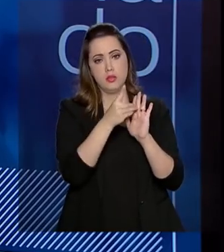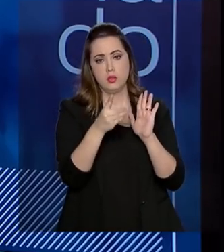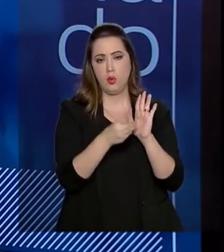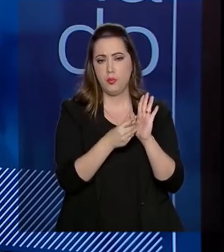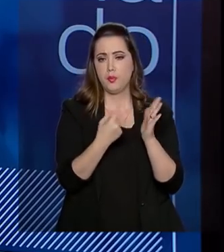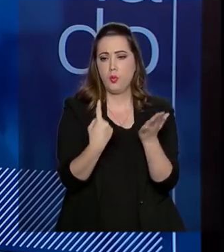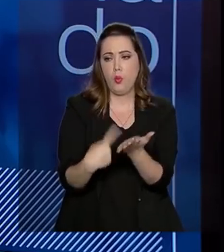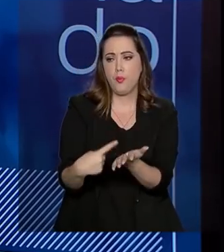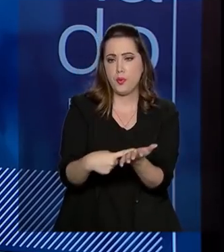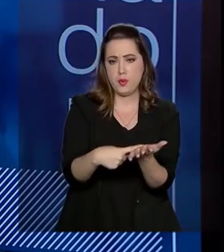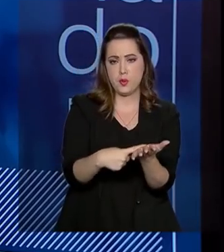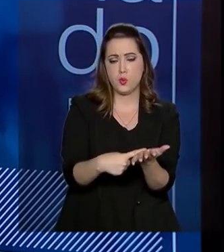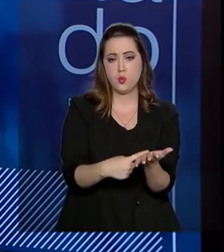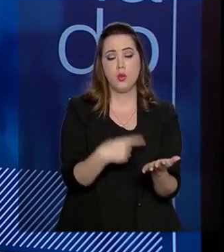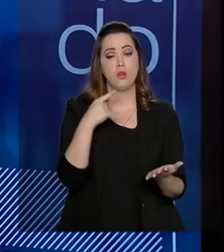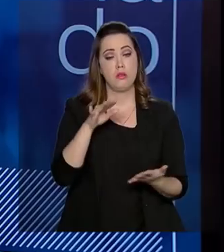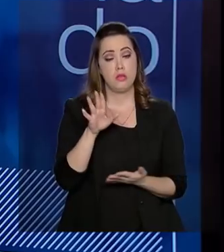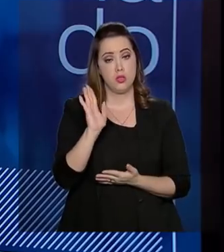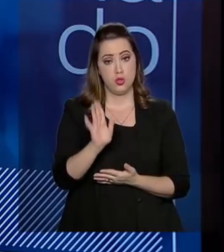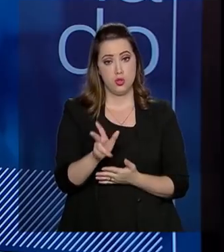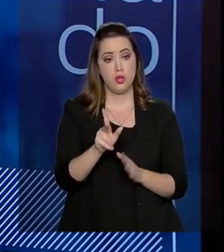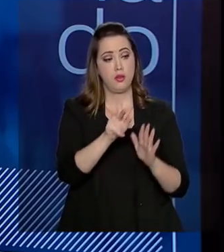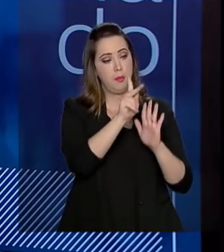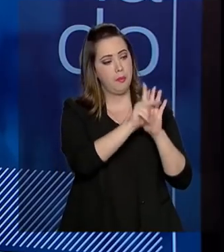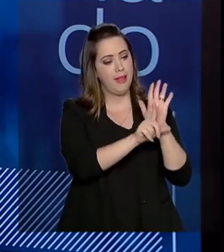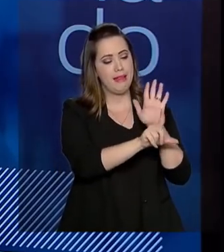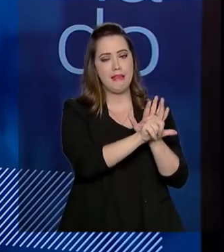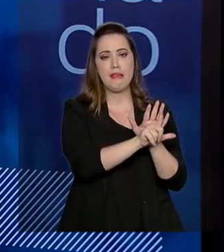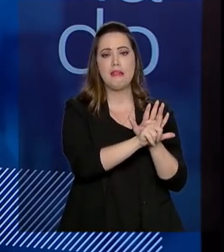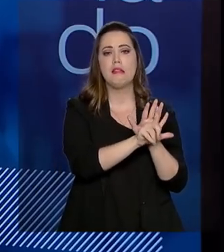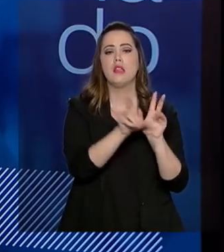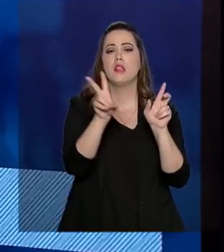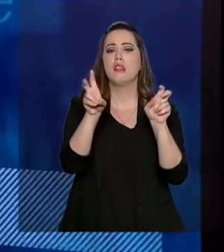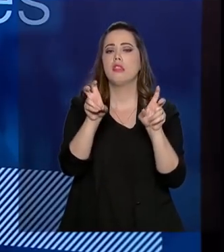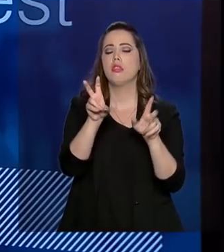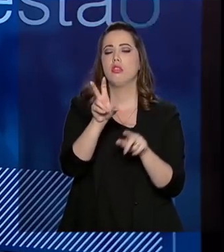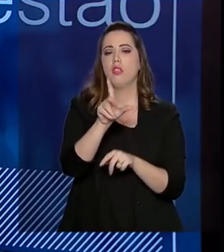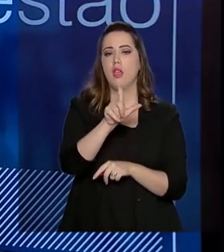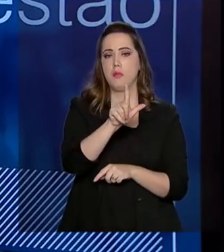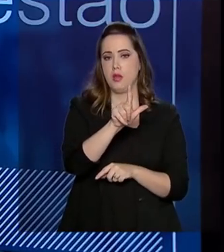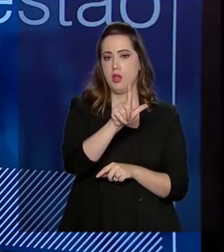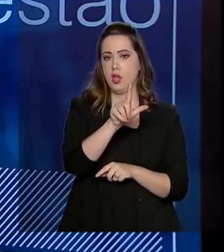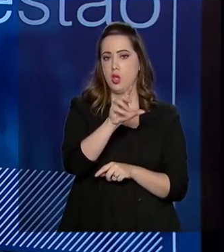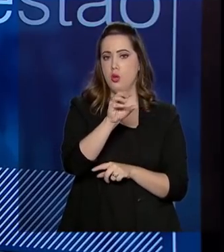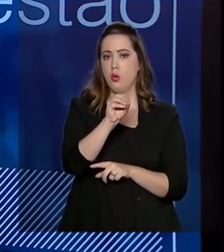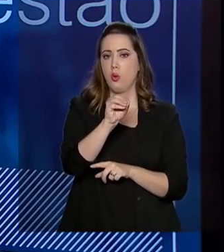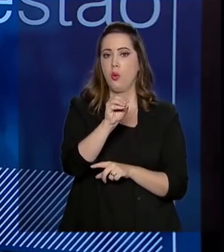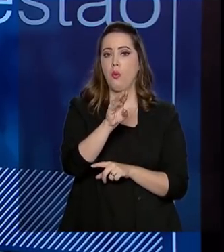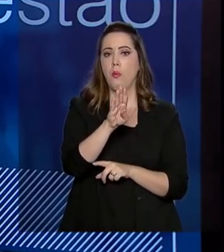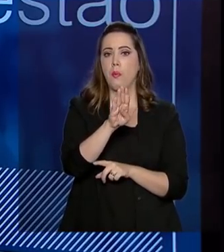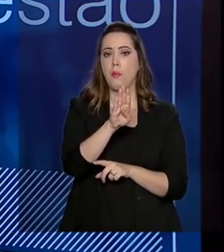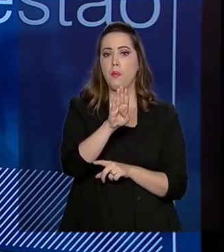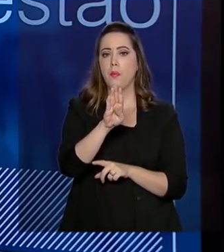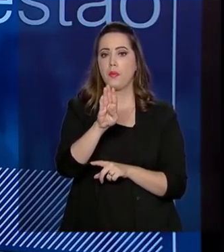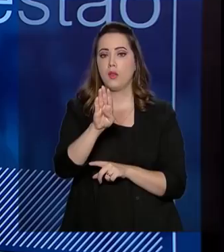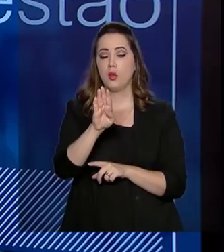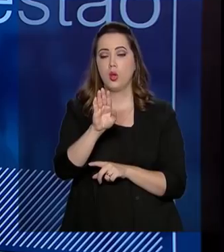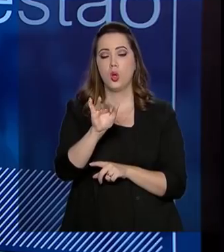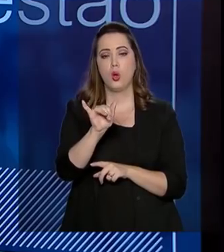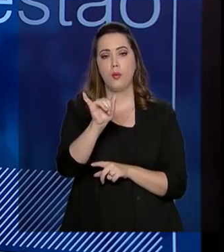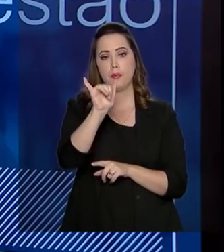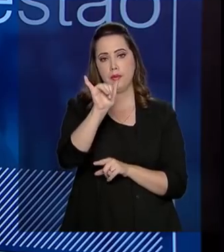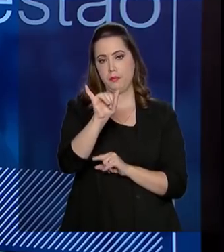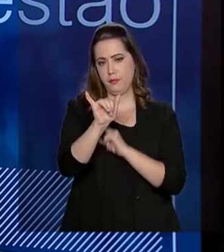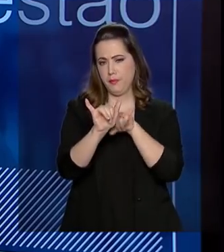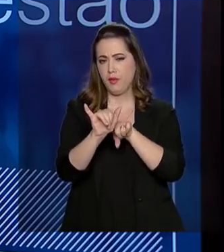agenda que vai tratar, já tem um PL de lobby em andamento no Congresso, que a gente pretende contribuir bastante. Então, a gente está fechando